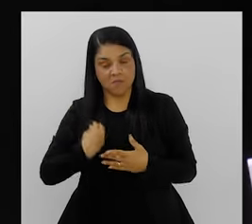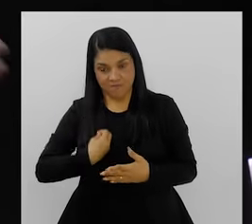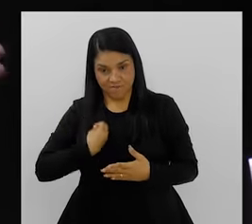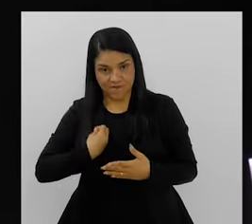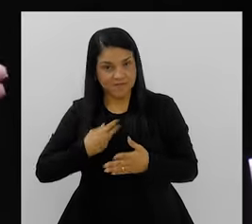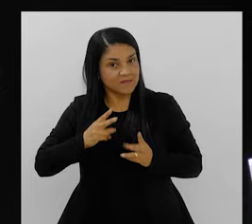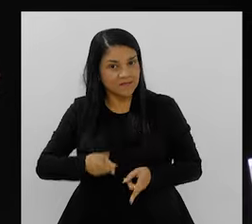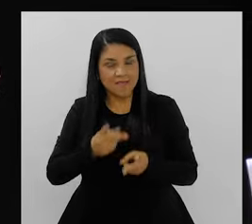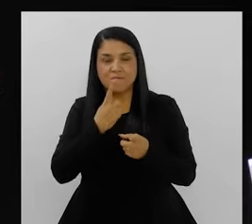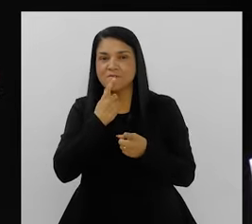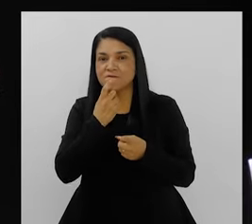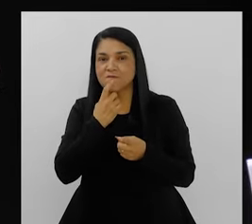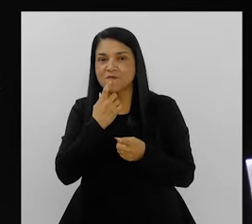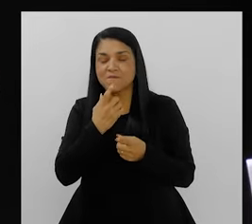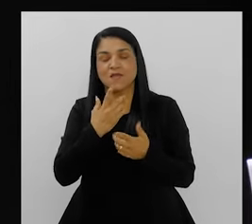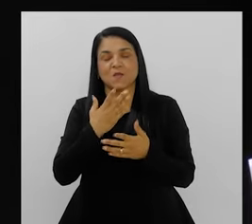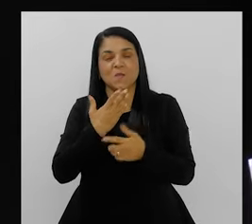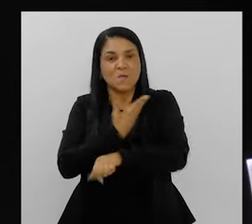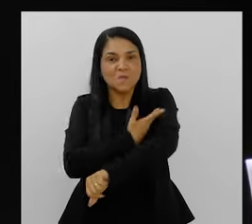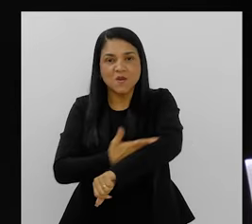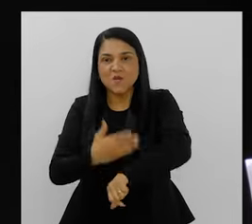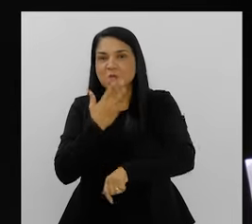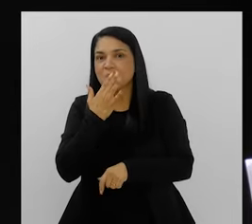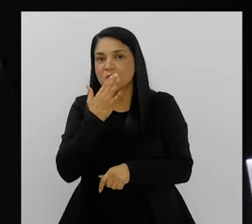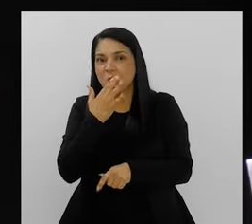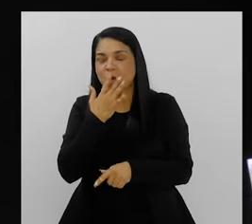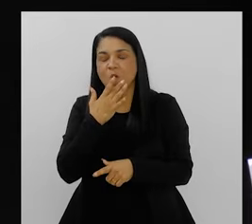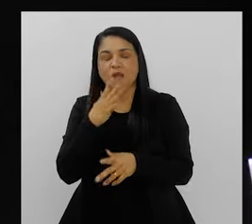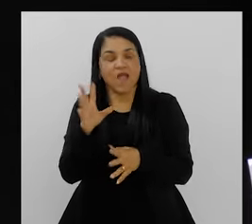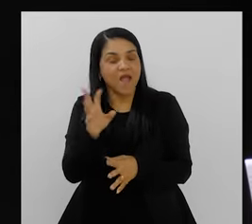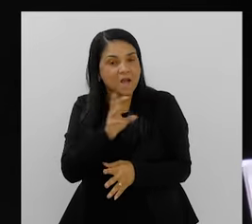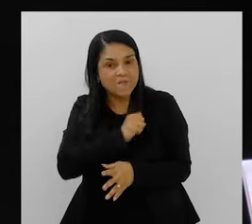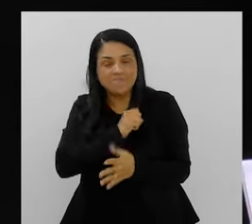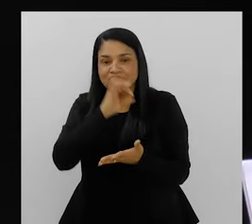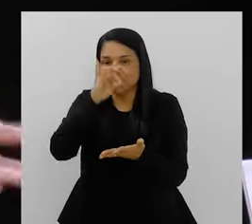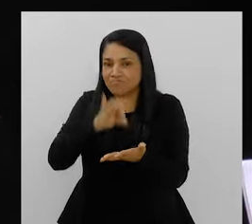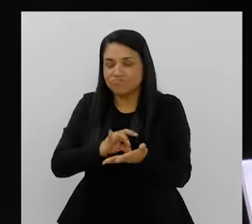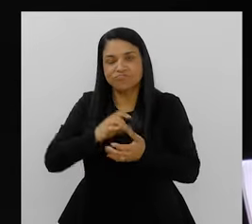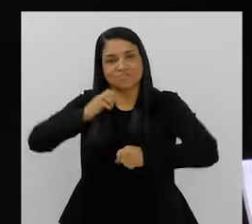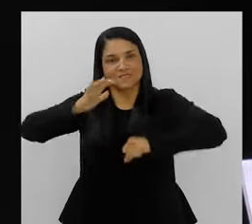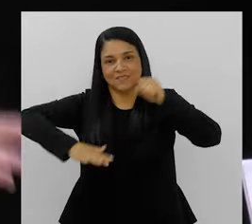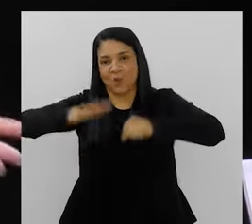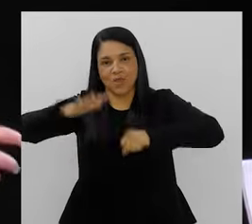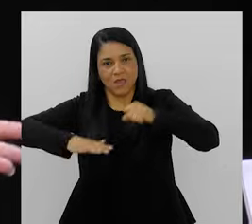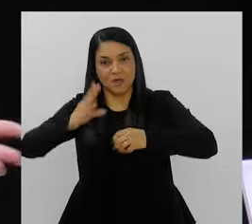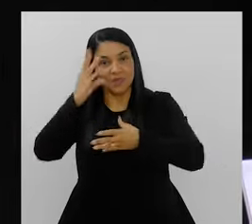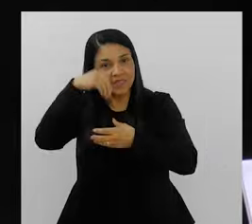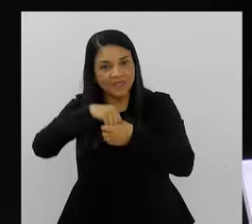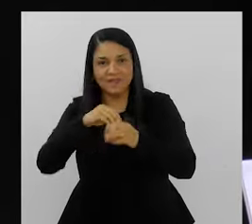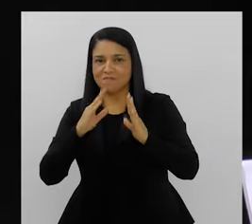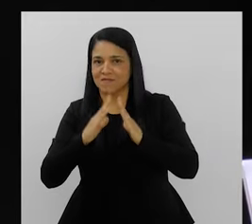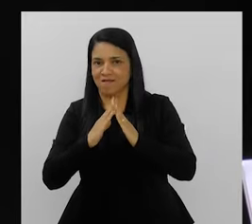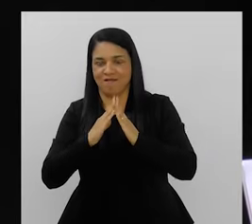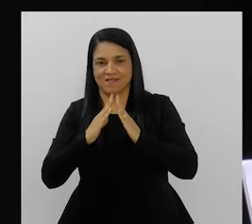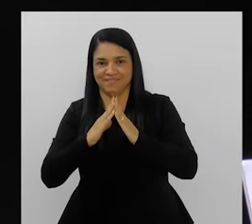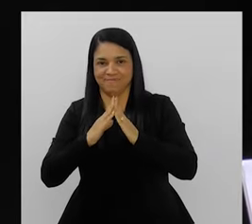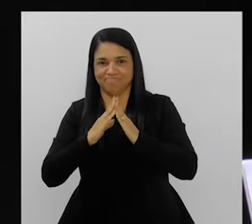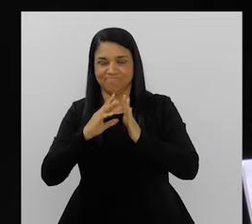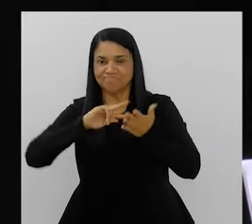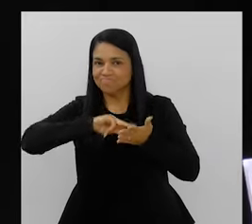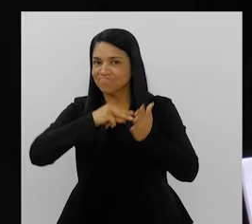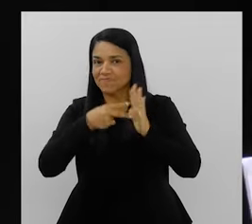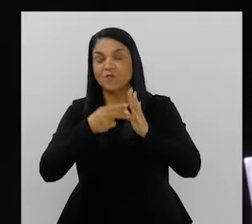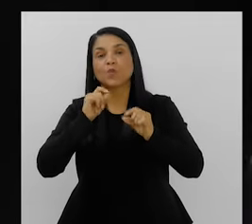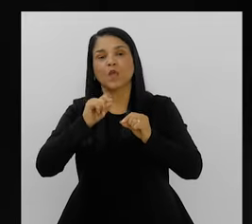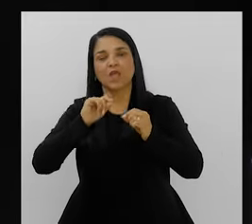minha vida era vermelho e branco, né? Eu era doente, literalmente, do Salgueiro. Tudo na minha casa era vermelho e branco. E aí,